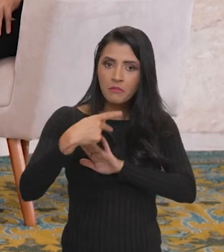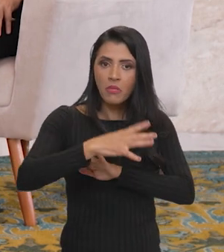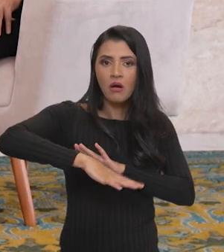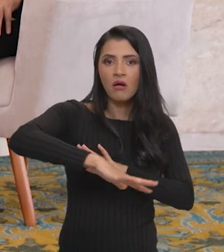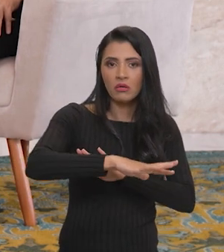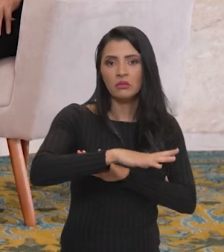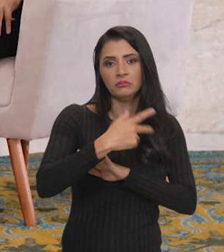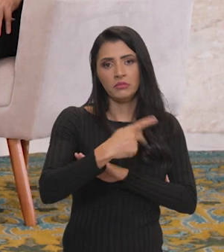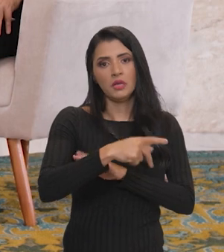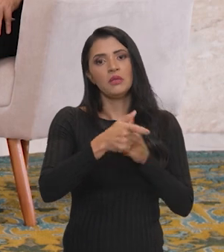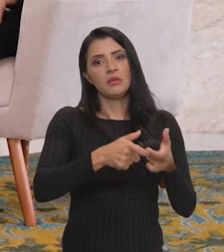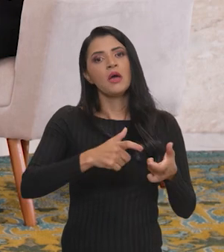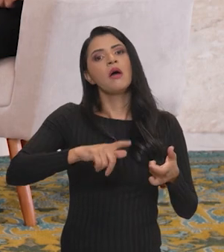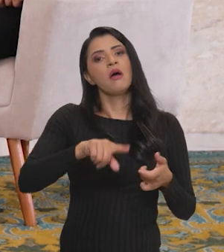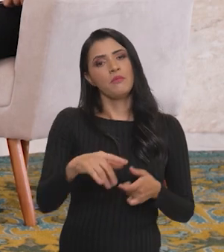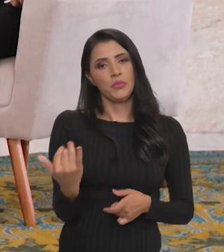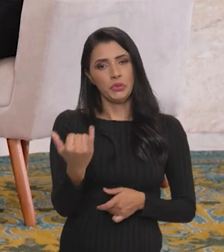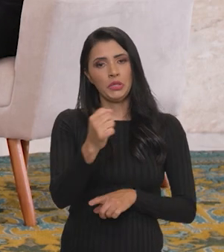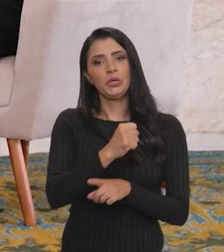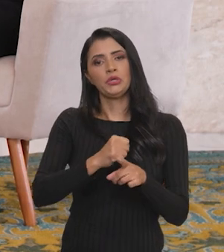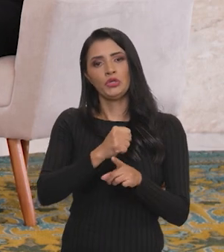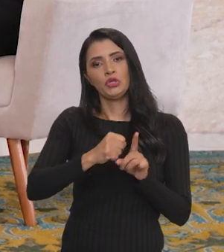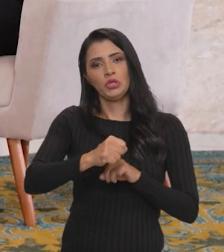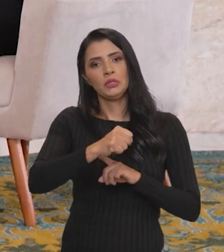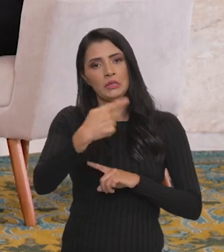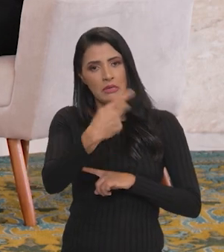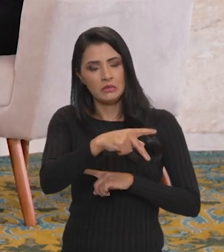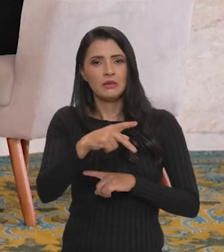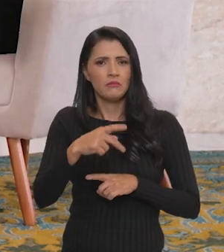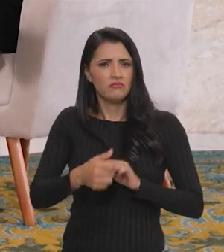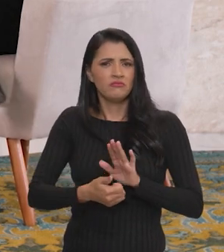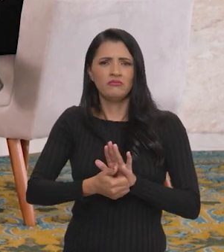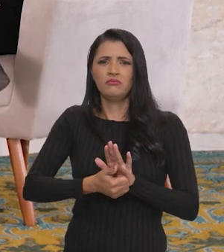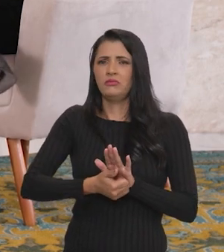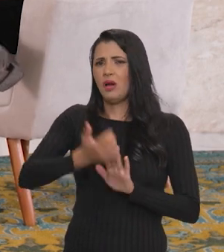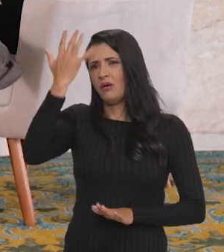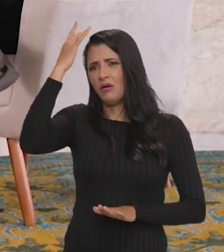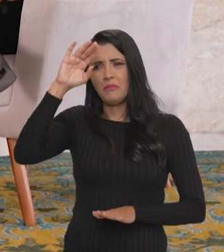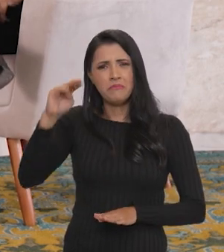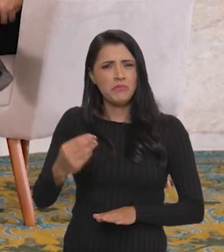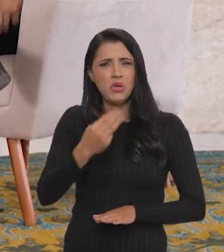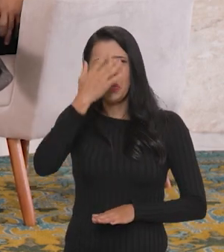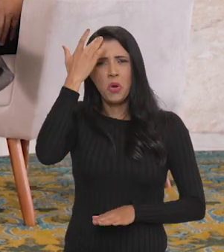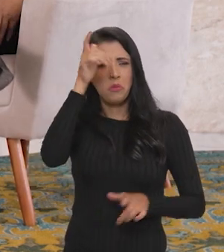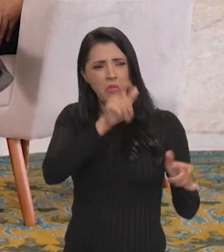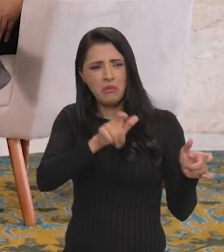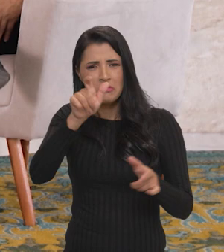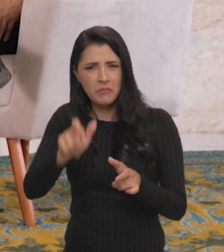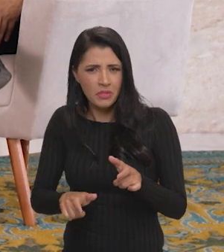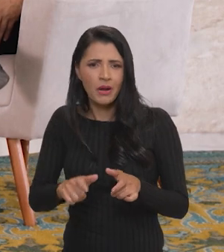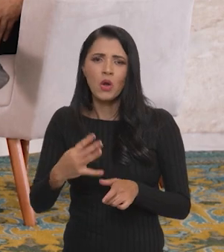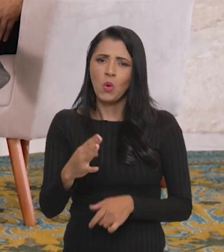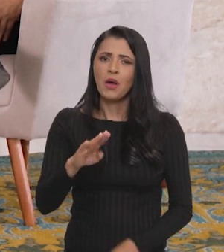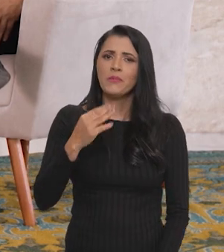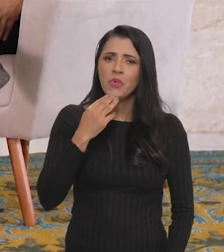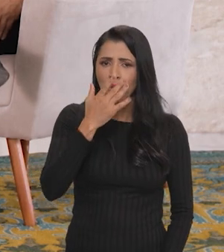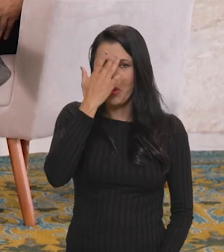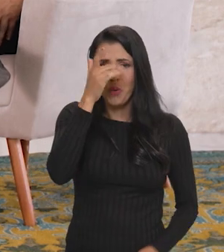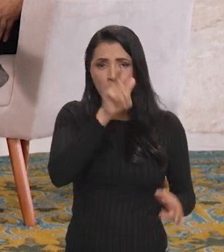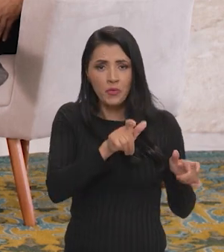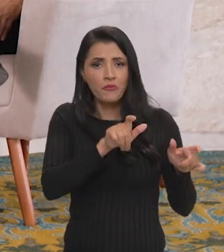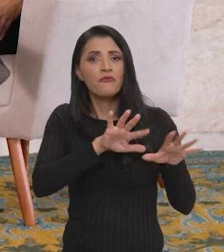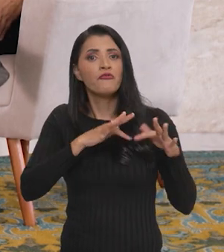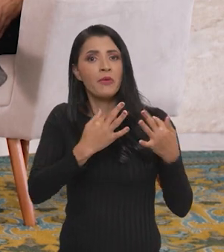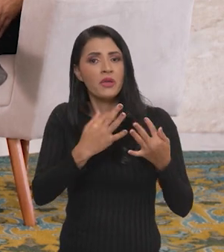para essa parte importante da população. São milhões de pessoas, milhões de famílias. Exatamente. São 4 milhões de